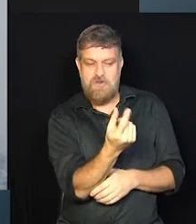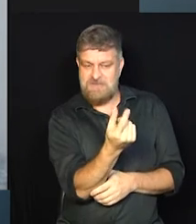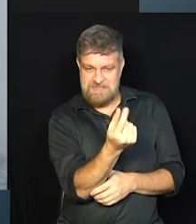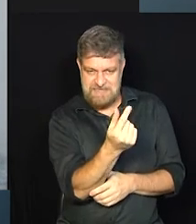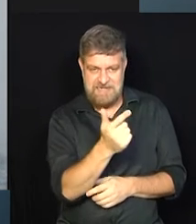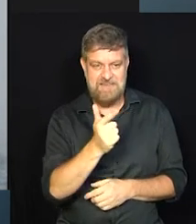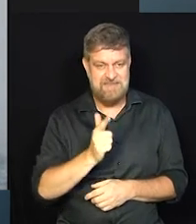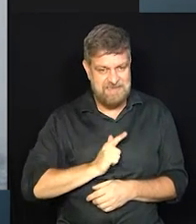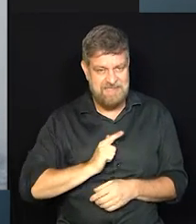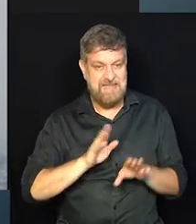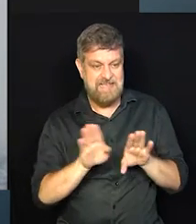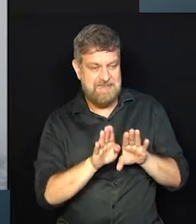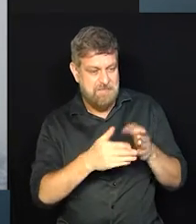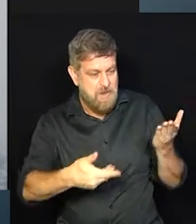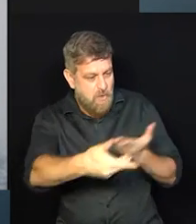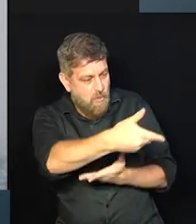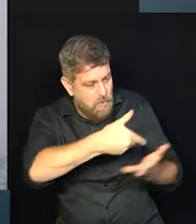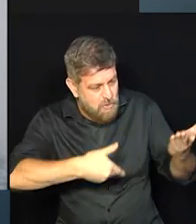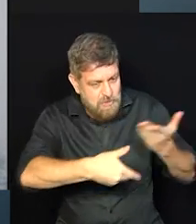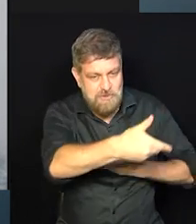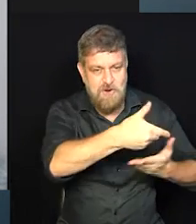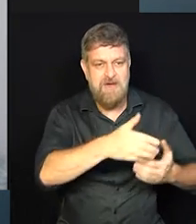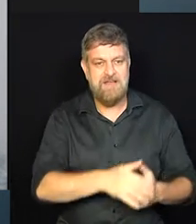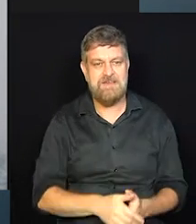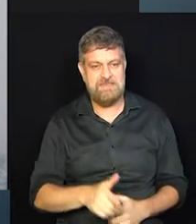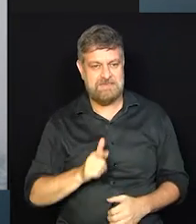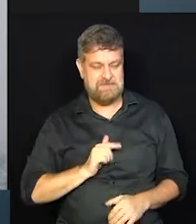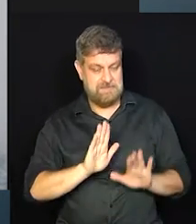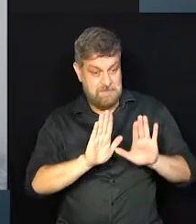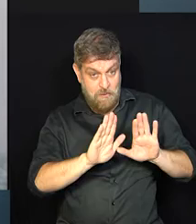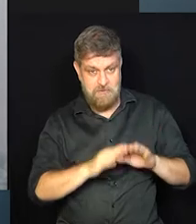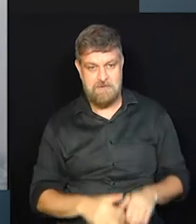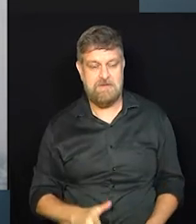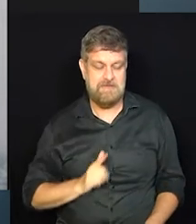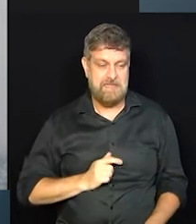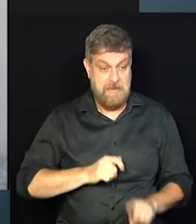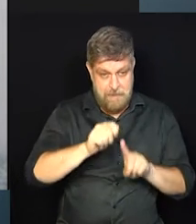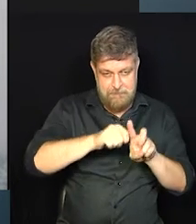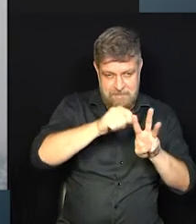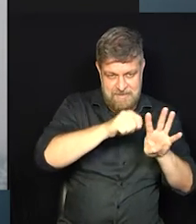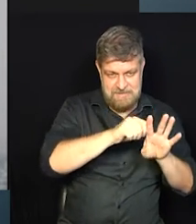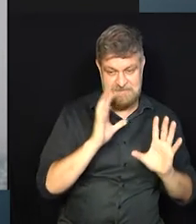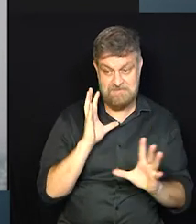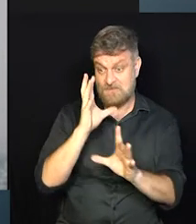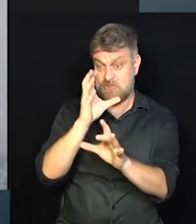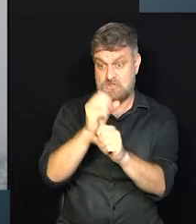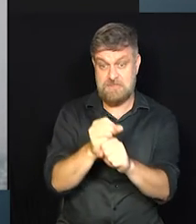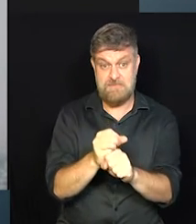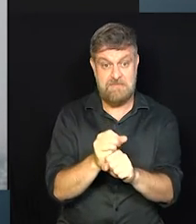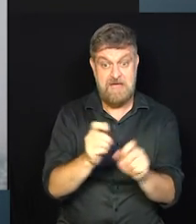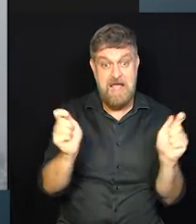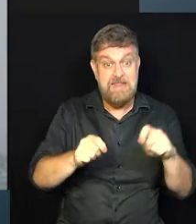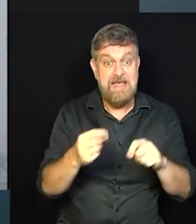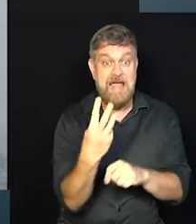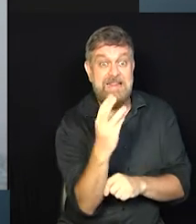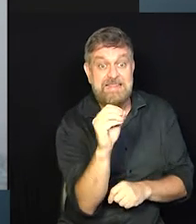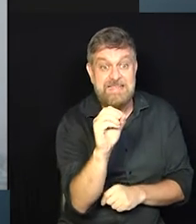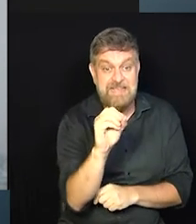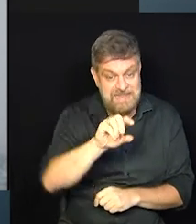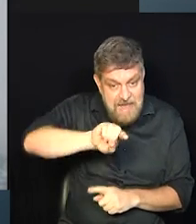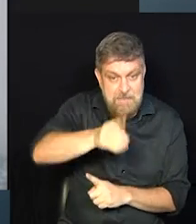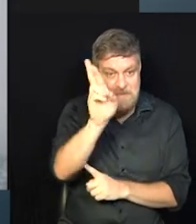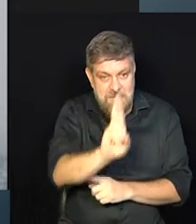dinheiro, né? A gente trabalha com trocas de produtos e serviços. Então, tem meses, se você for somar, 30 mil,